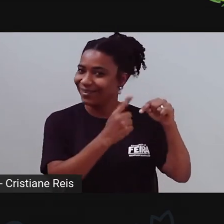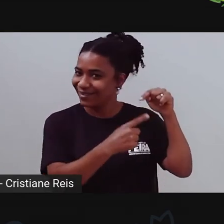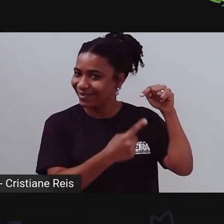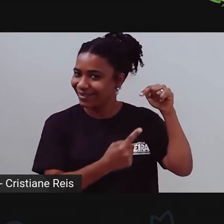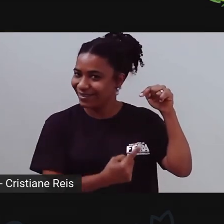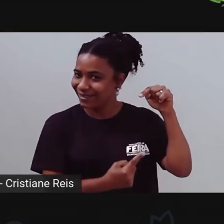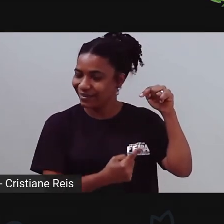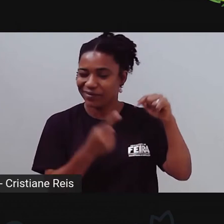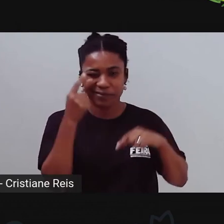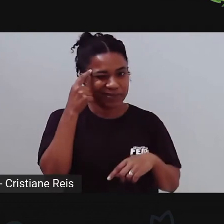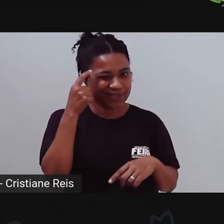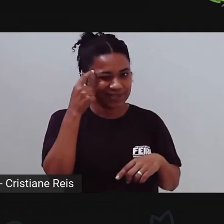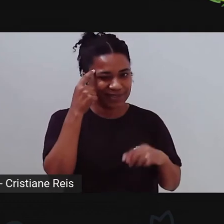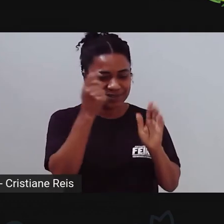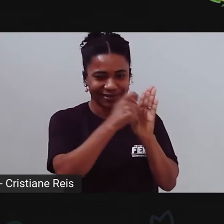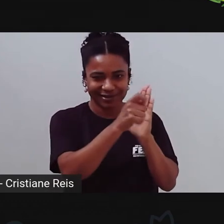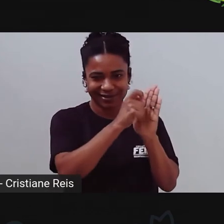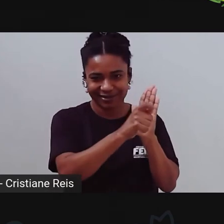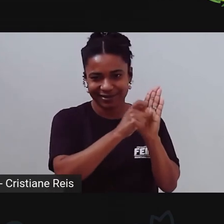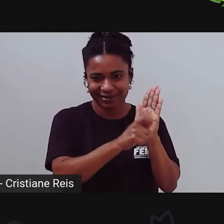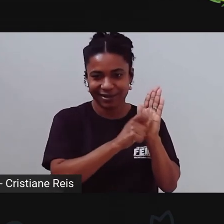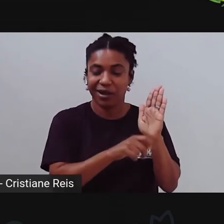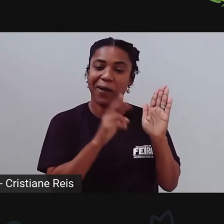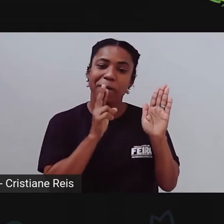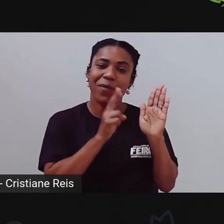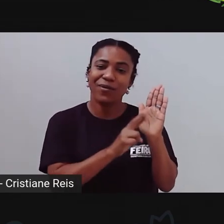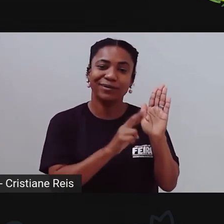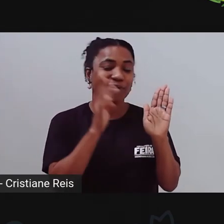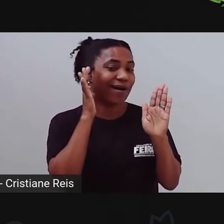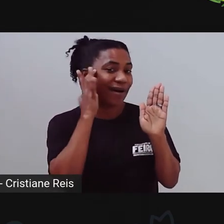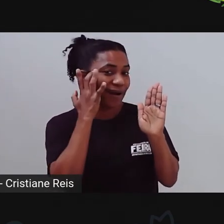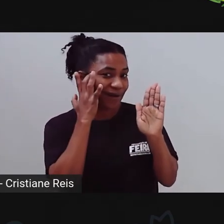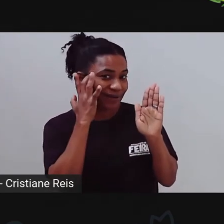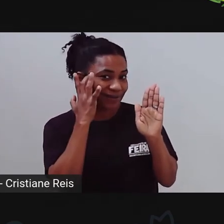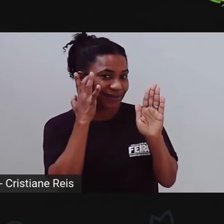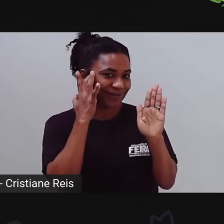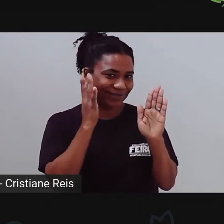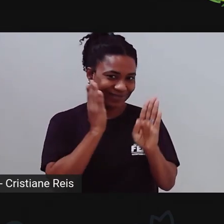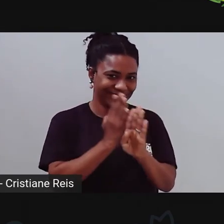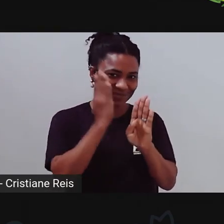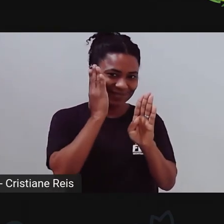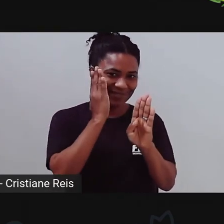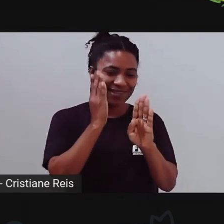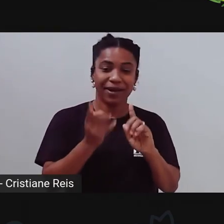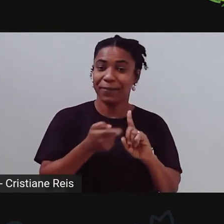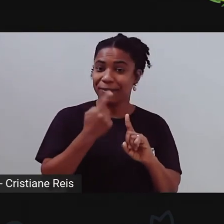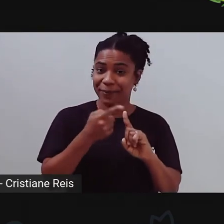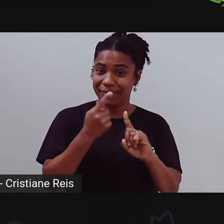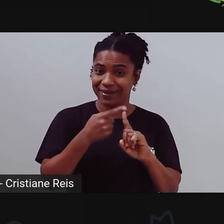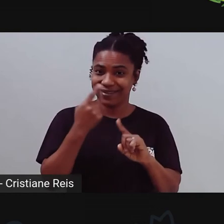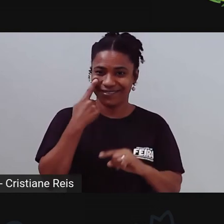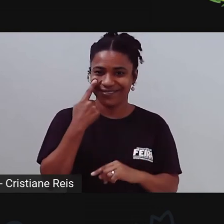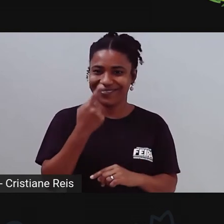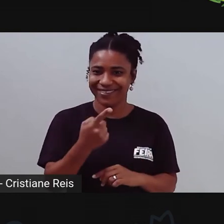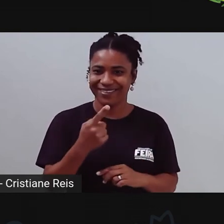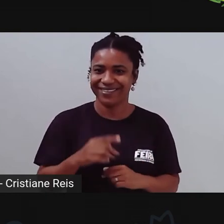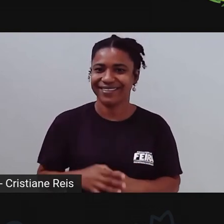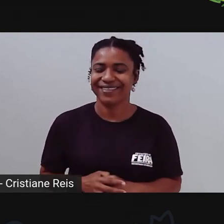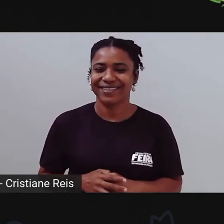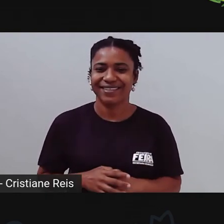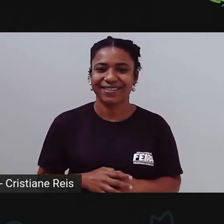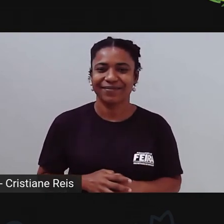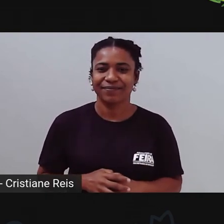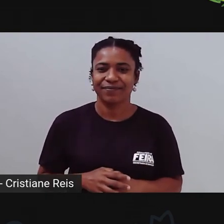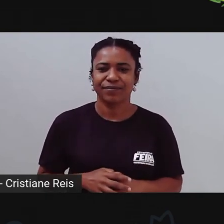vai pensando e vai escrevendo qual é a resposta que você acha que é para essa adivinha. Então a primeira que a Pró trouxe, o que é o que é? Cai